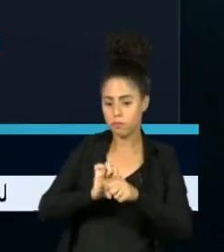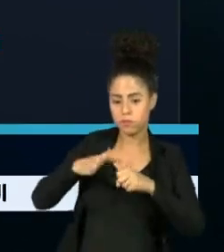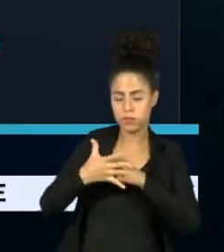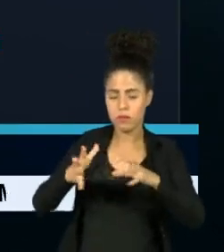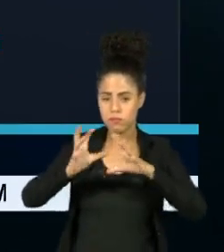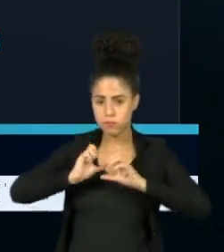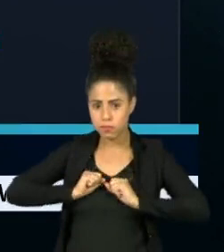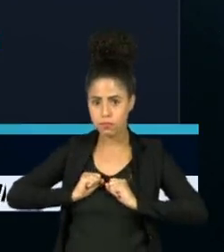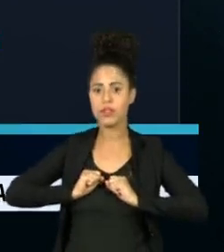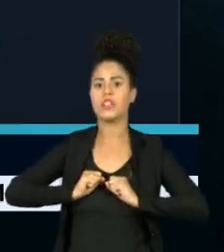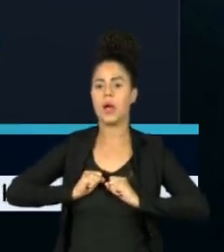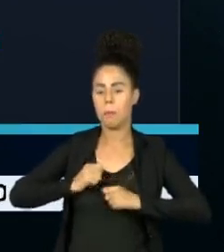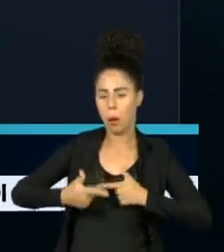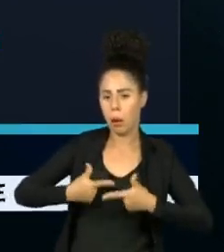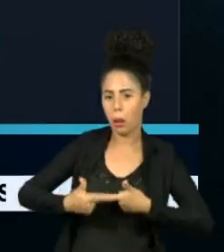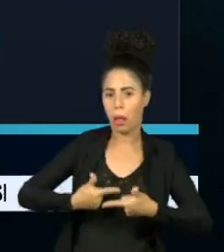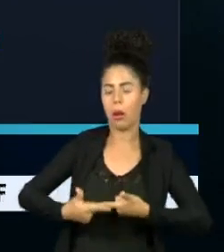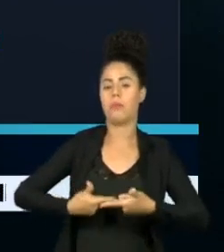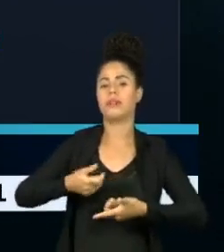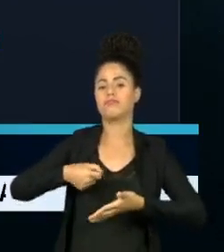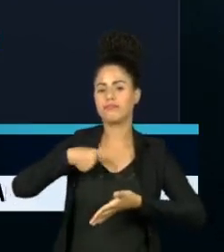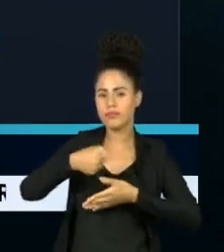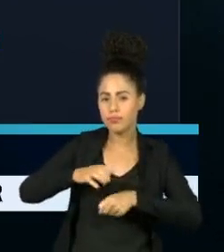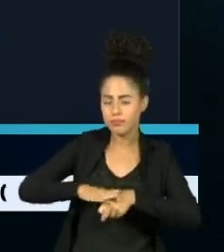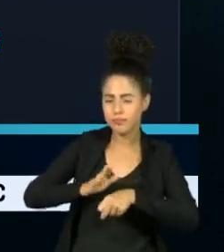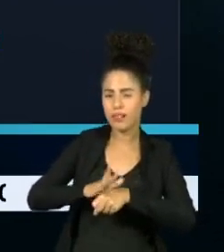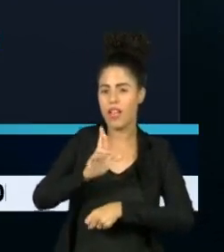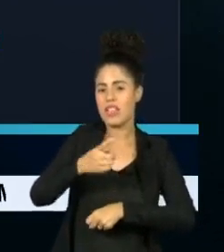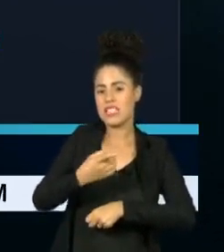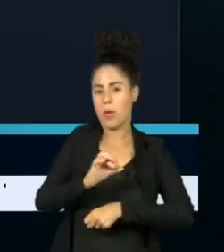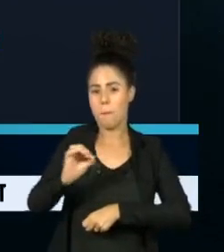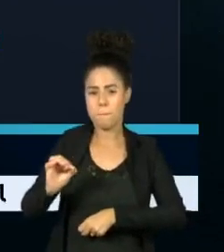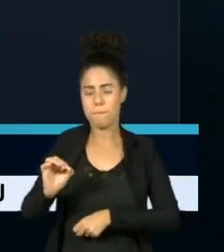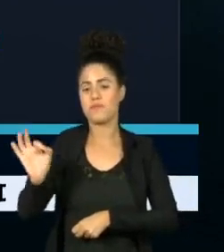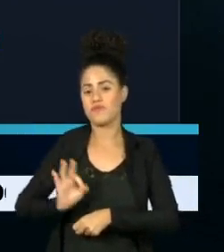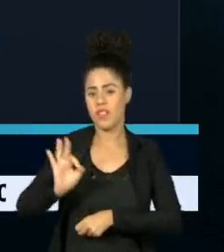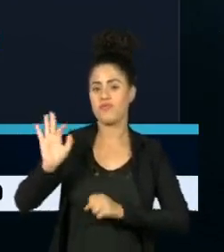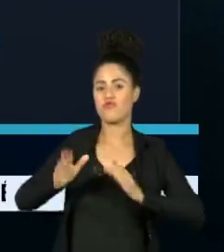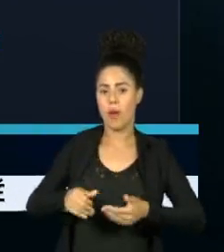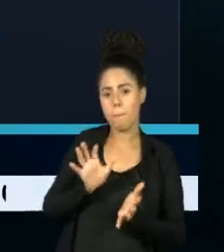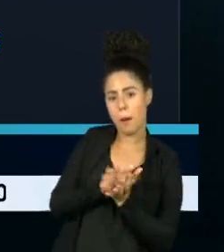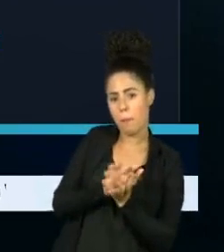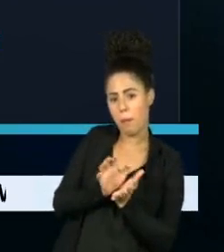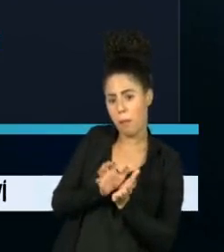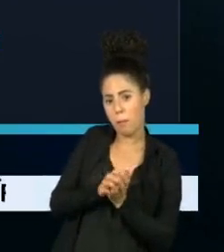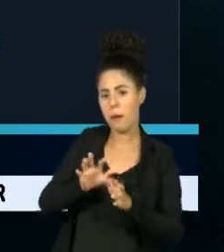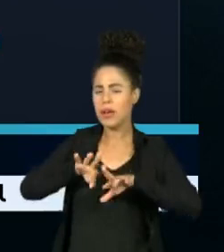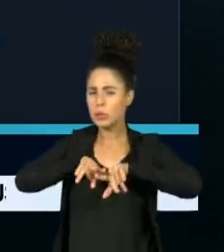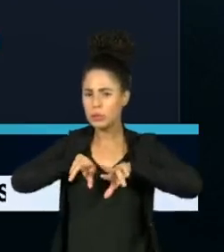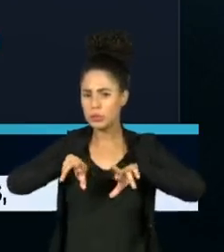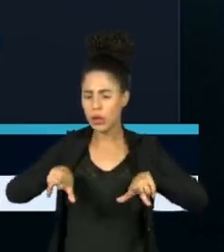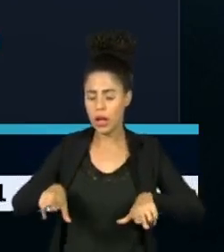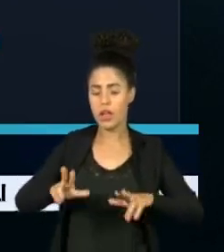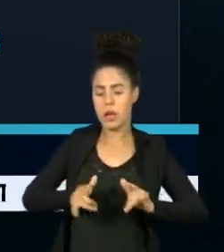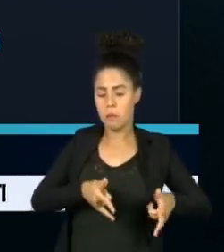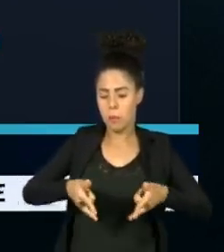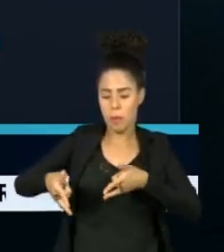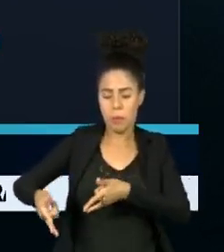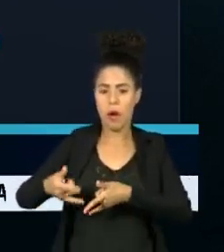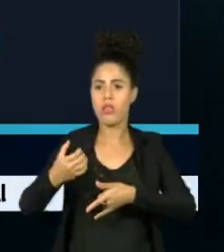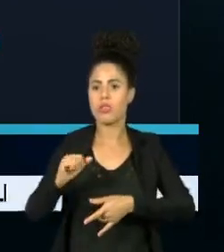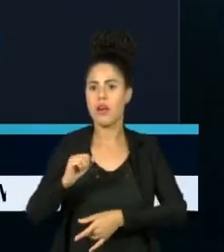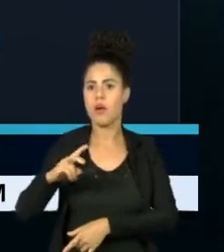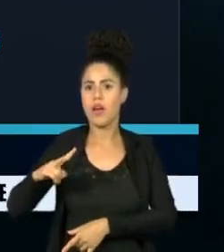estado já enfrentam uma ocupação de mais de 100%. Em Pernambuco, são 86% dos leitos de UTI